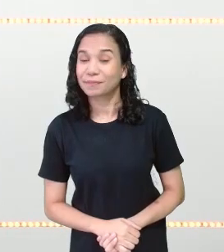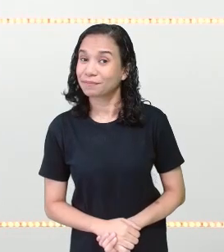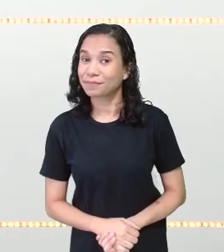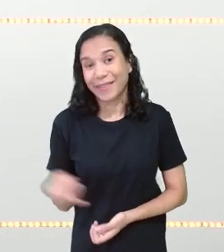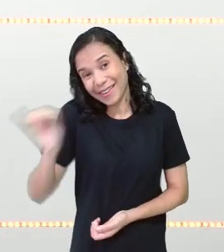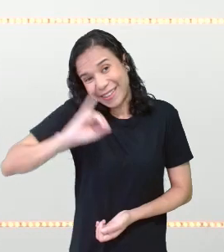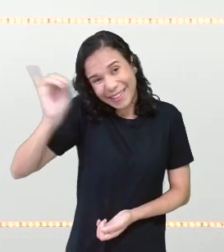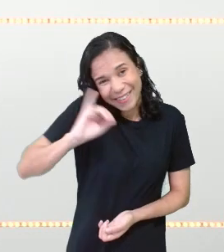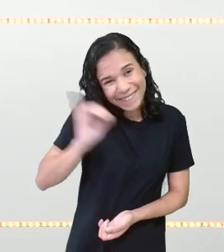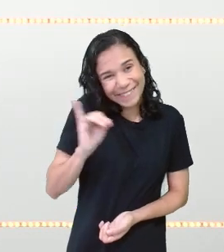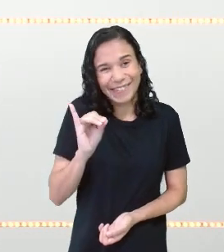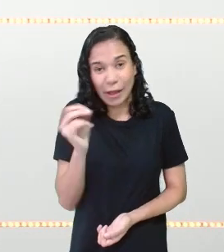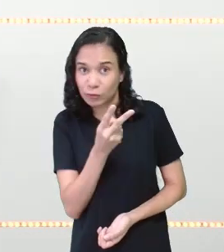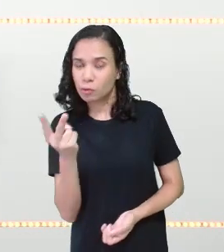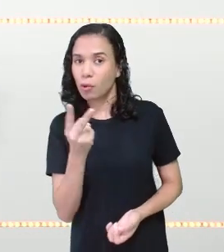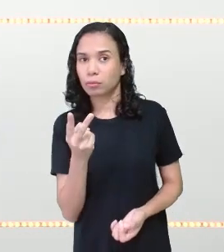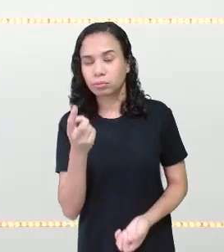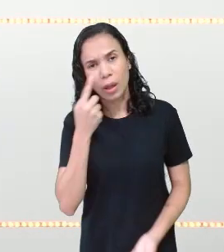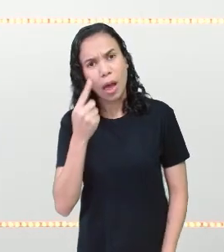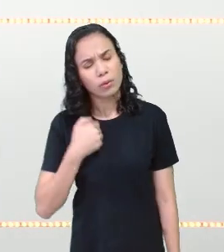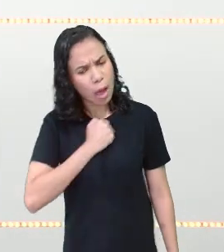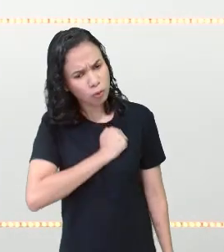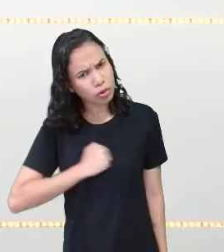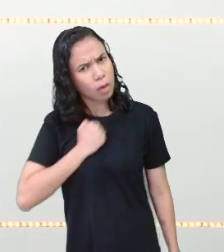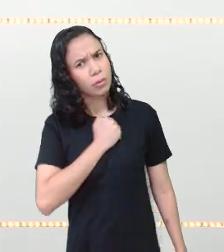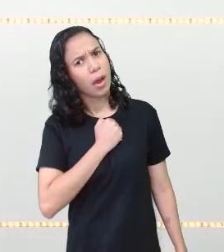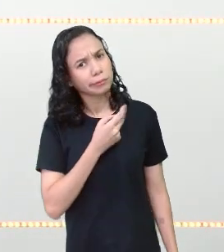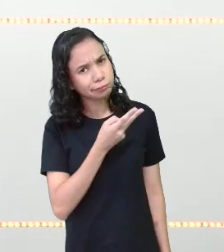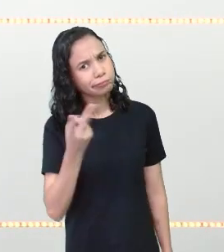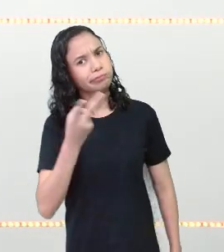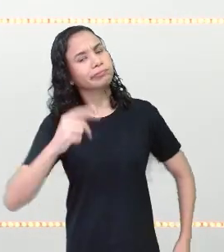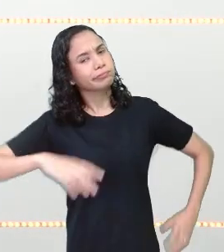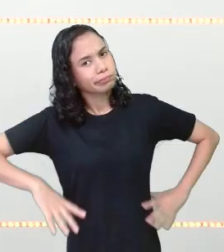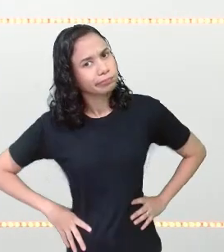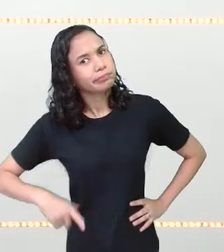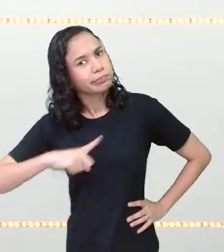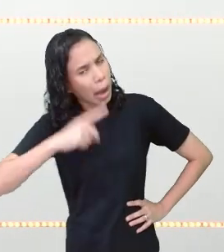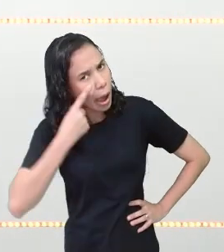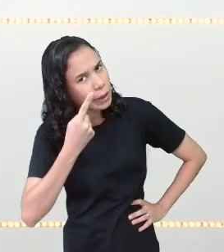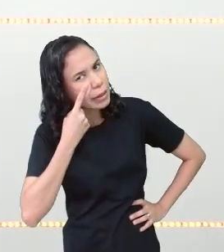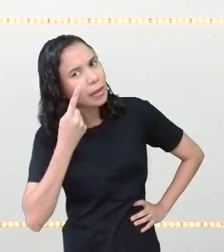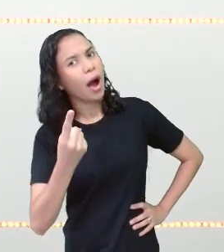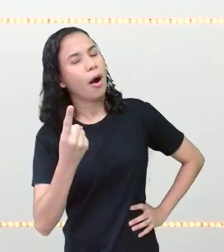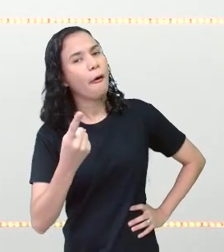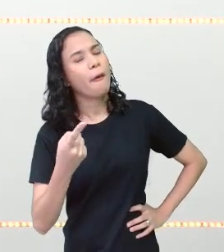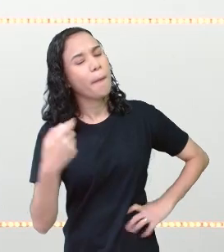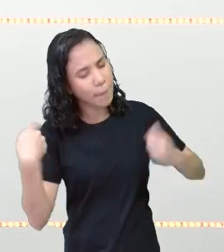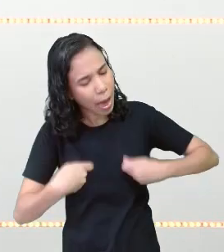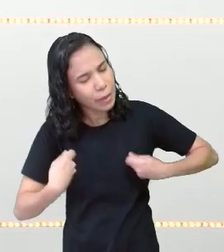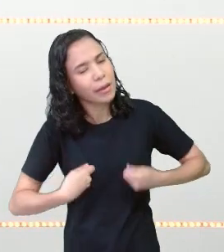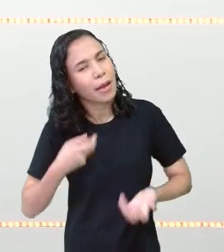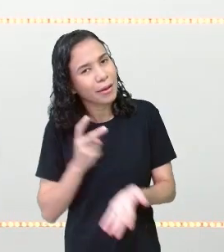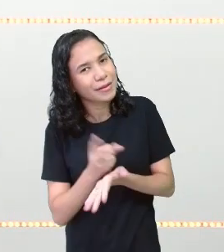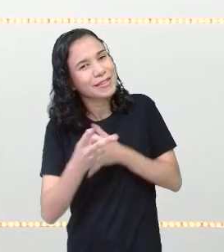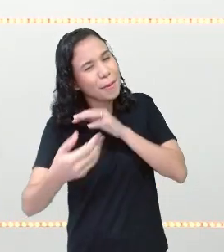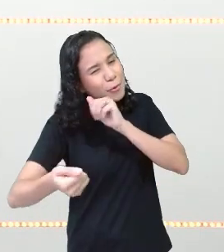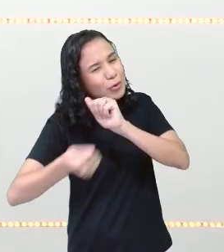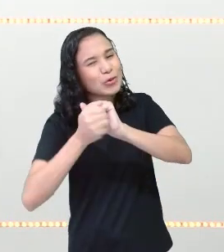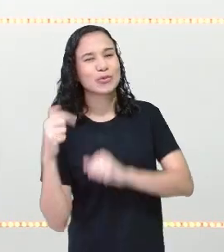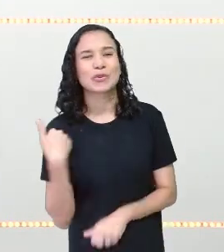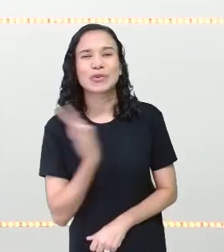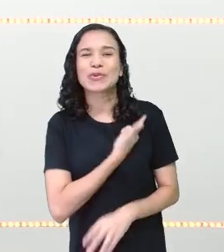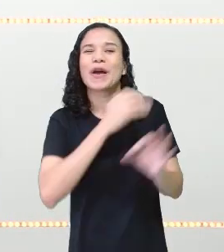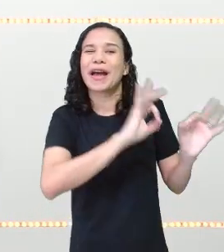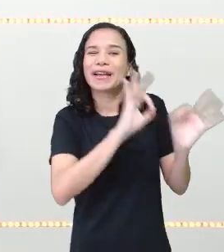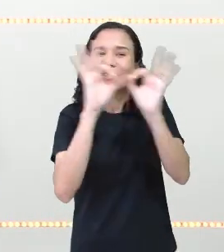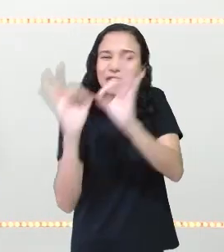Olá, Miguel e Adalgisa! Eu estava sentindo falta de vocês, hein? Presta atenção! Venham sempre por aqui para assistir